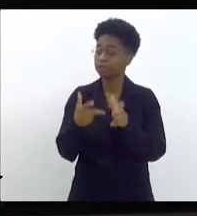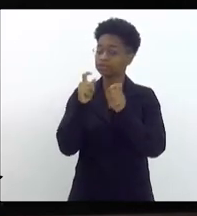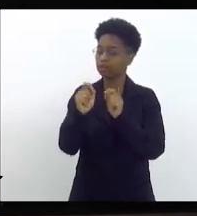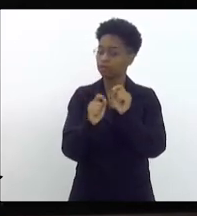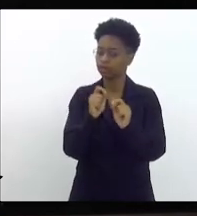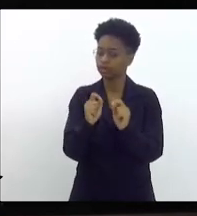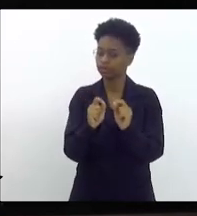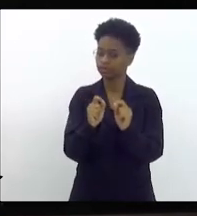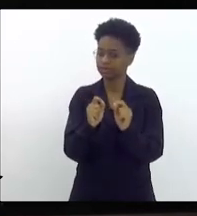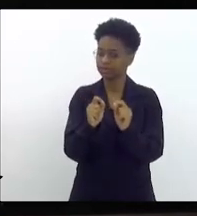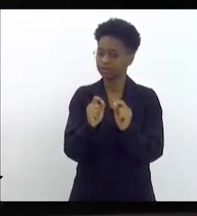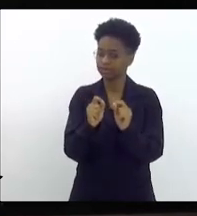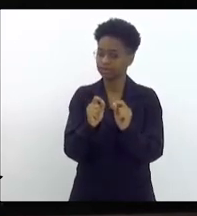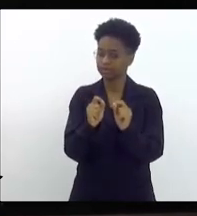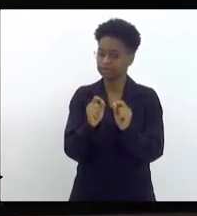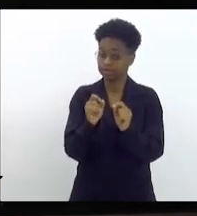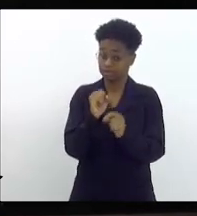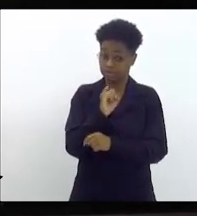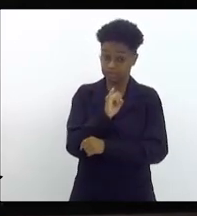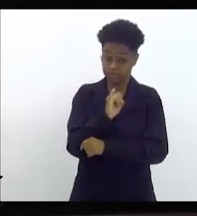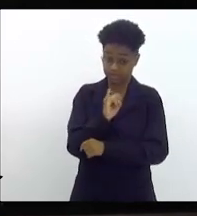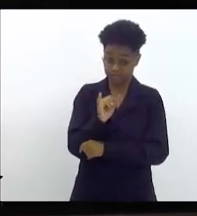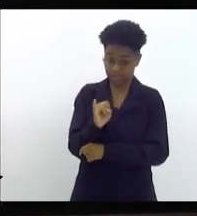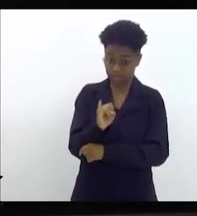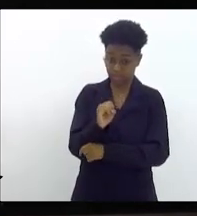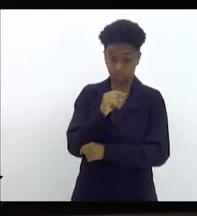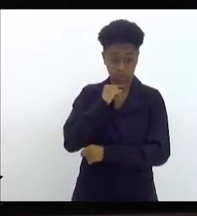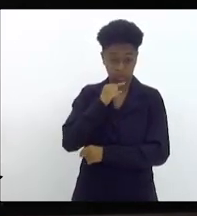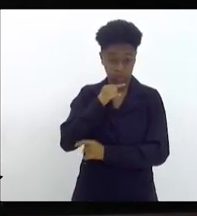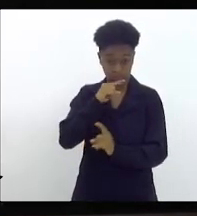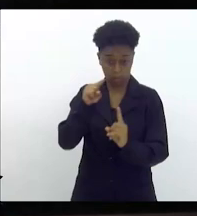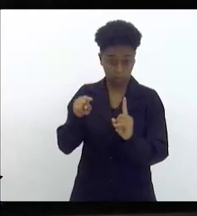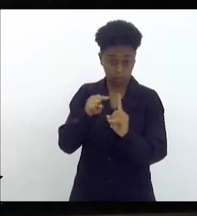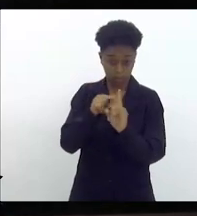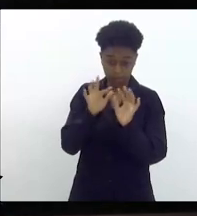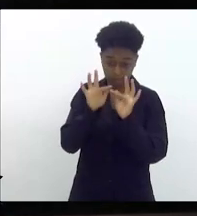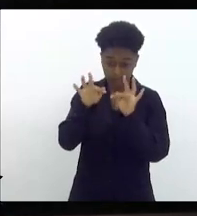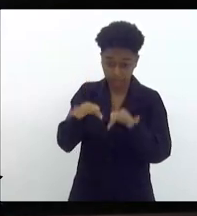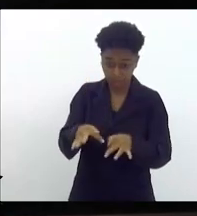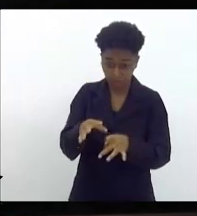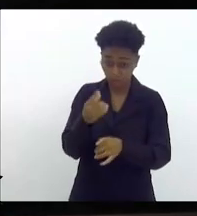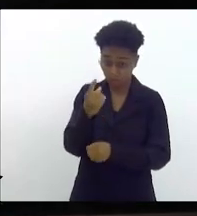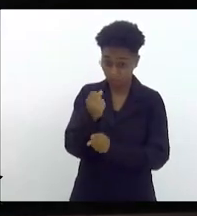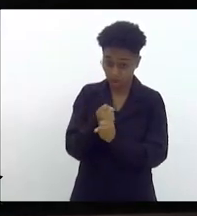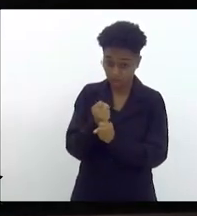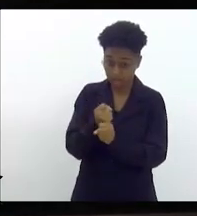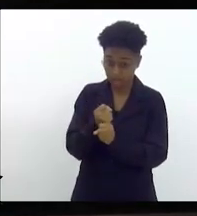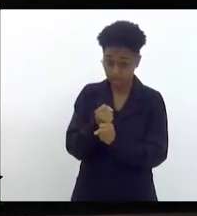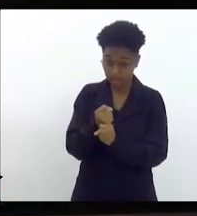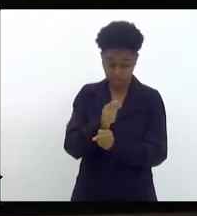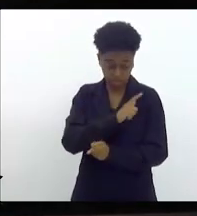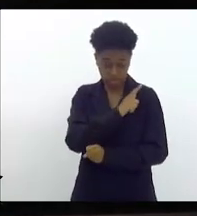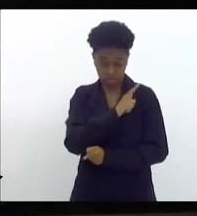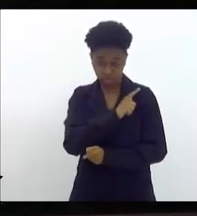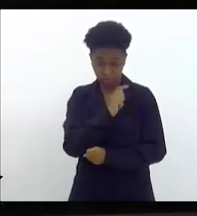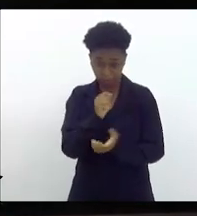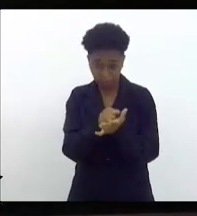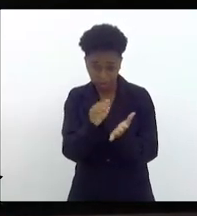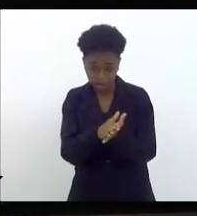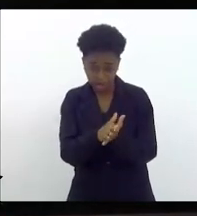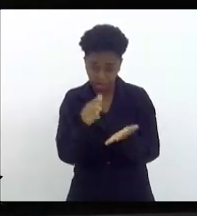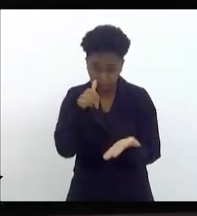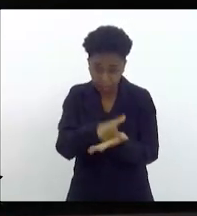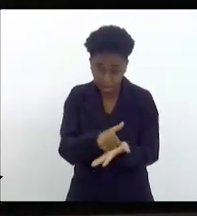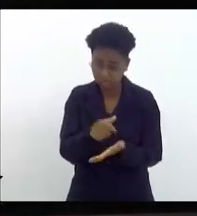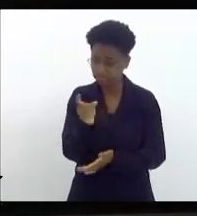quando se não alcançar a meta fiscal no primeiro ano, o gestor ele não mais punido. Quem passa a ser